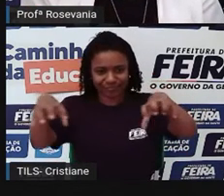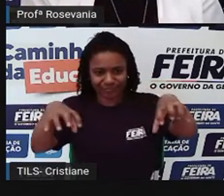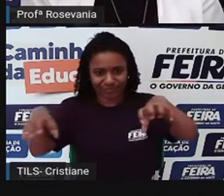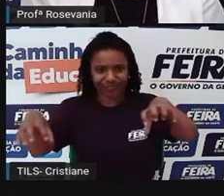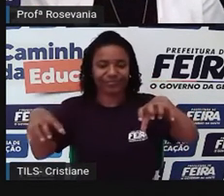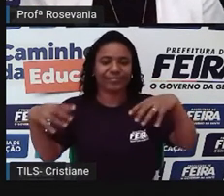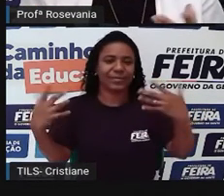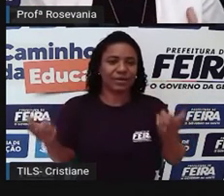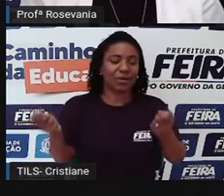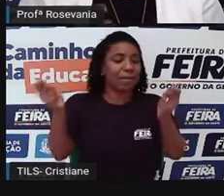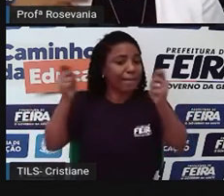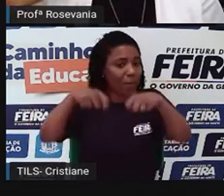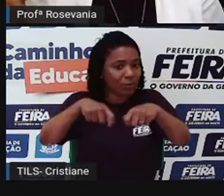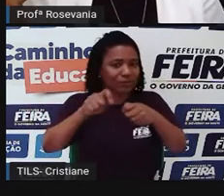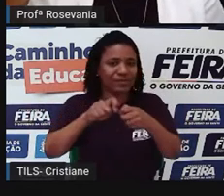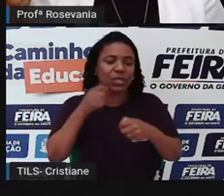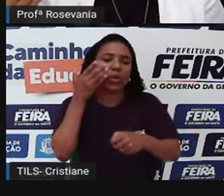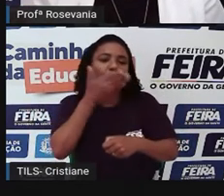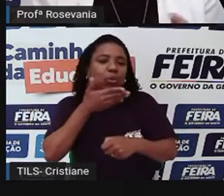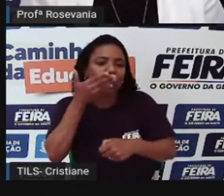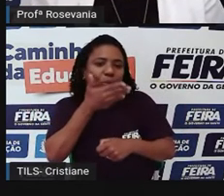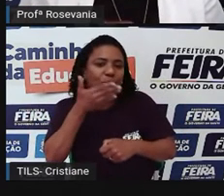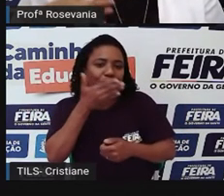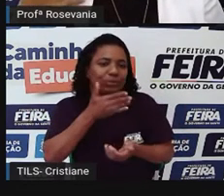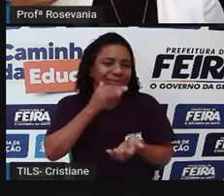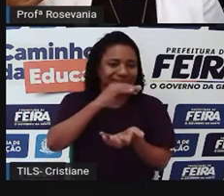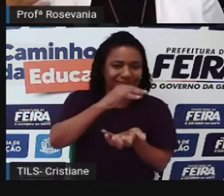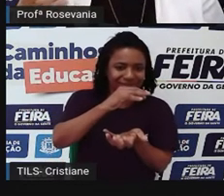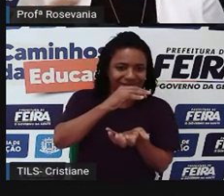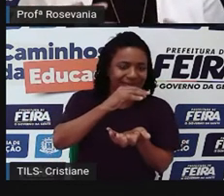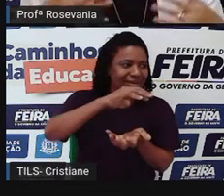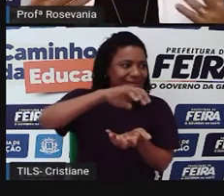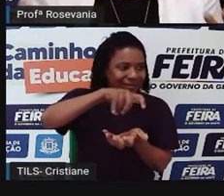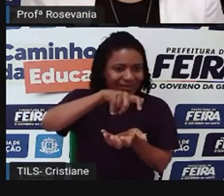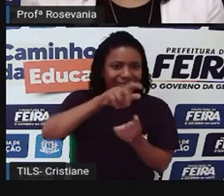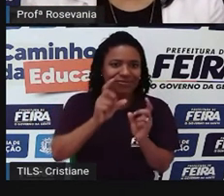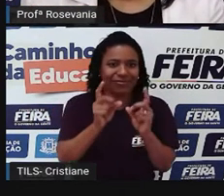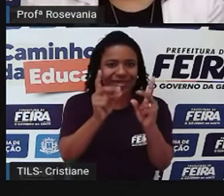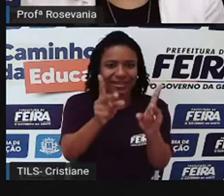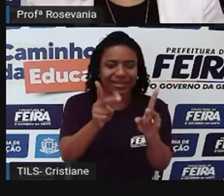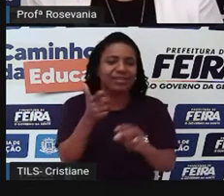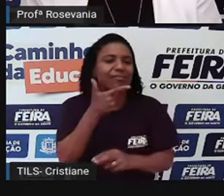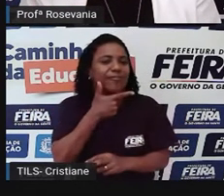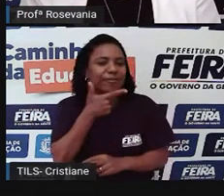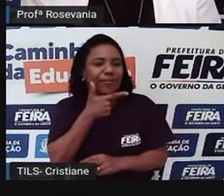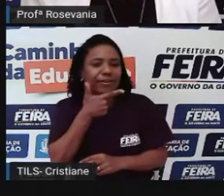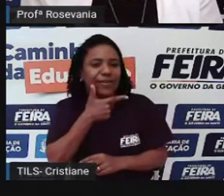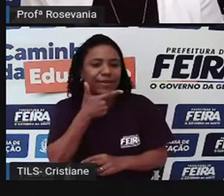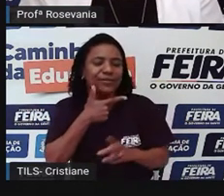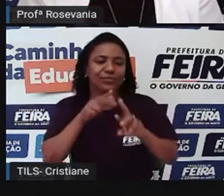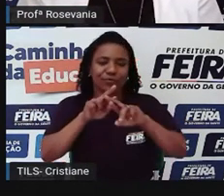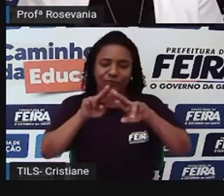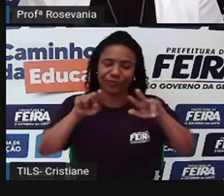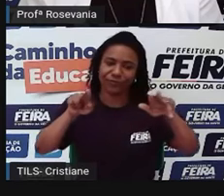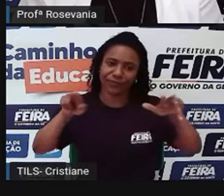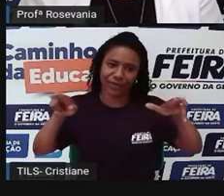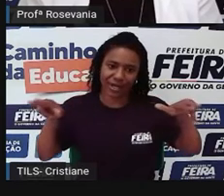fazem alguns tipos de compotas, de conservas, os queijos que eles mesmo, né,